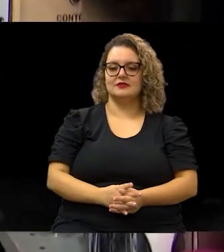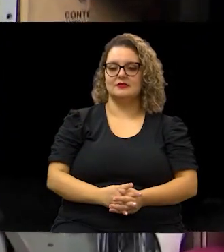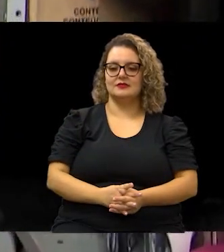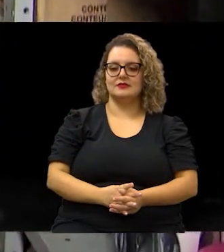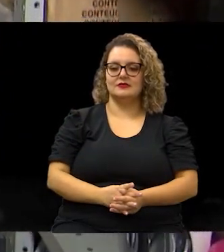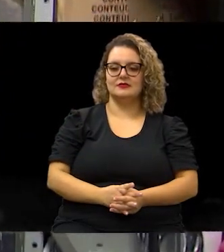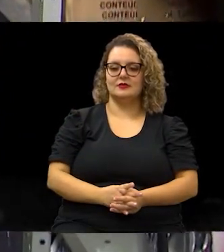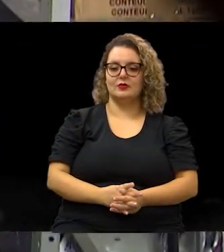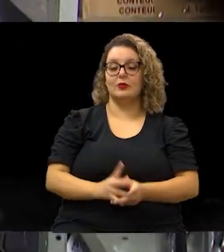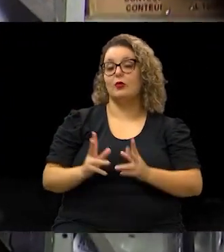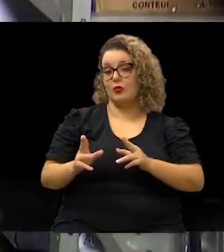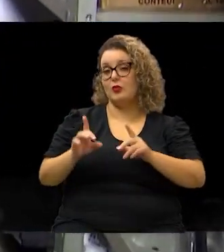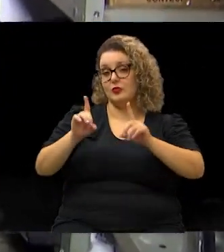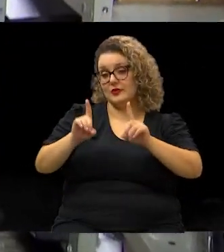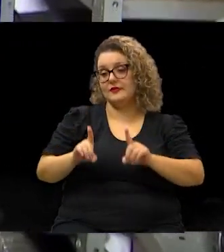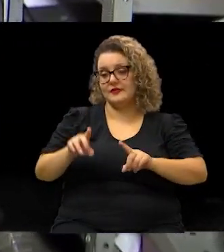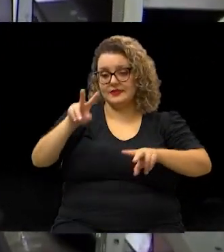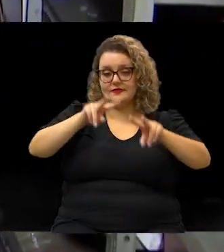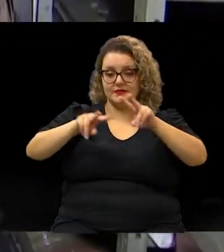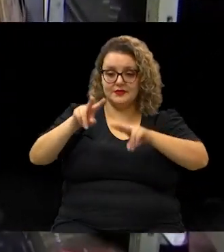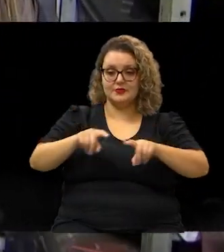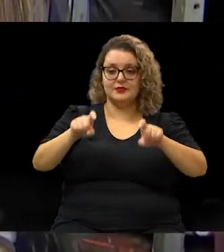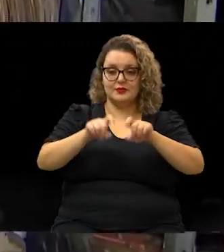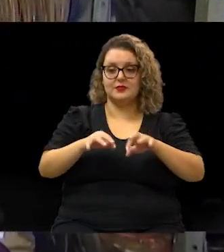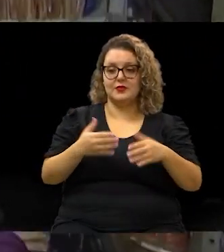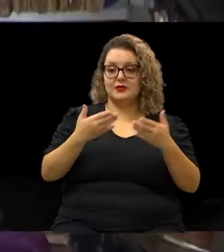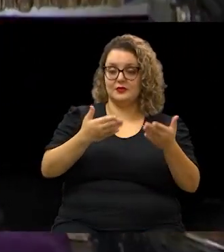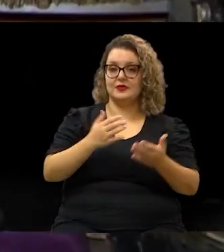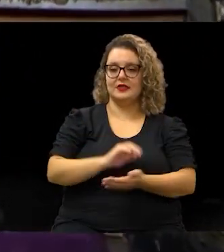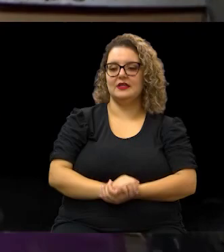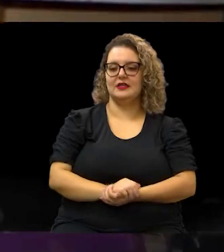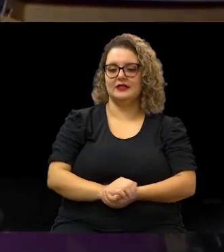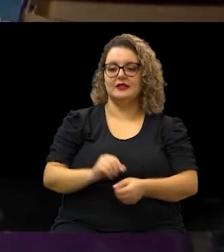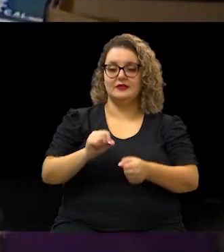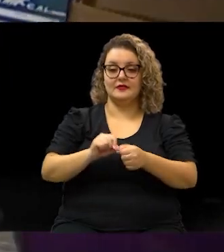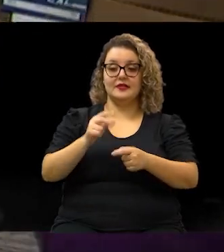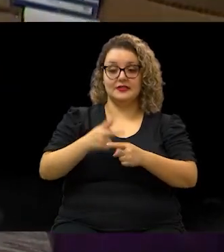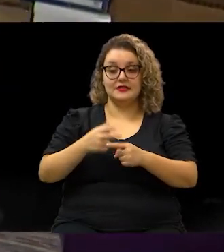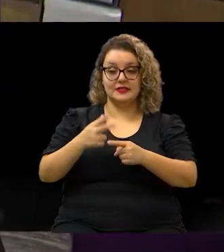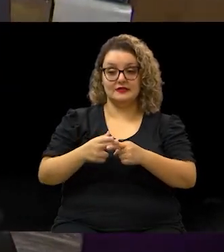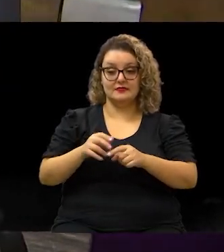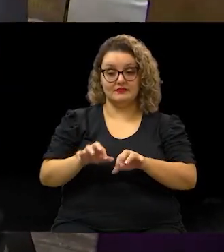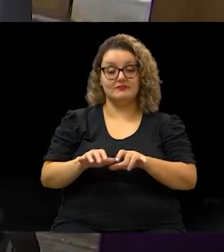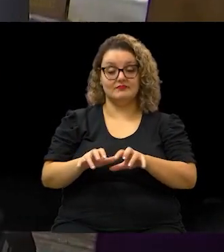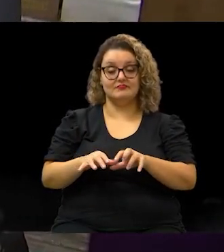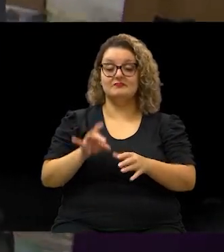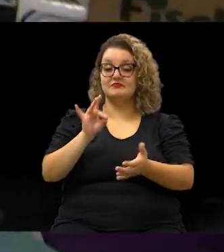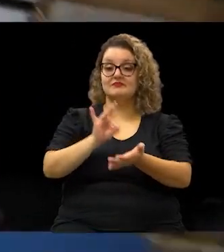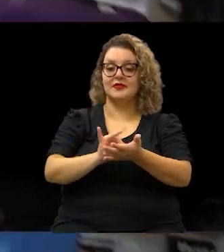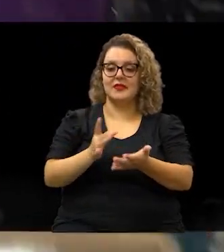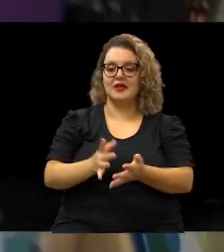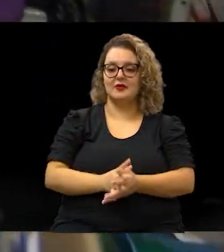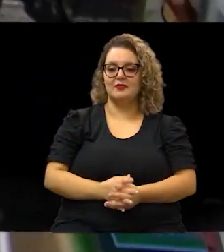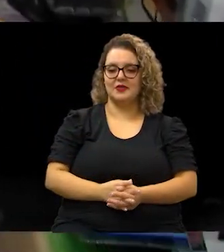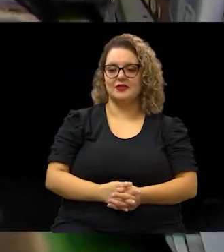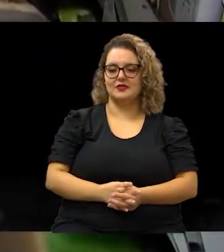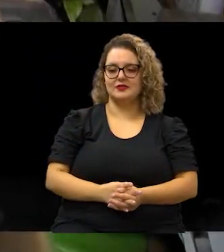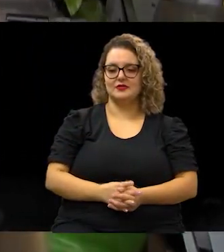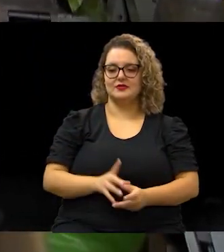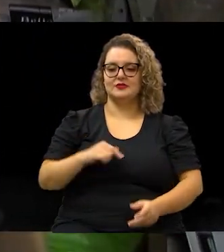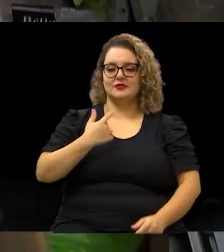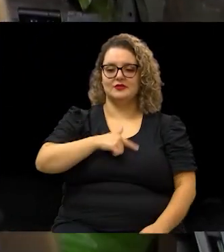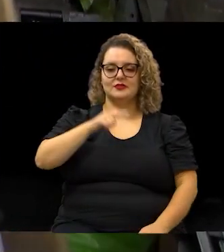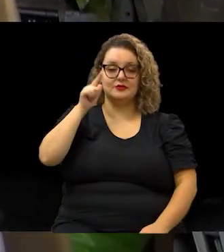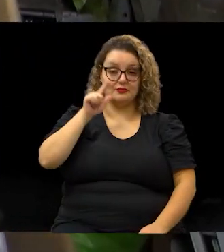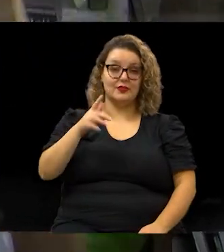passando por deficiente visual no computador lá, fazendo edições pelo teclado. E realmente a gente conseguiu,